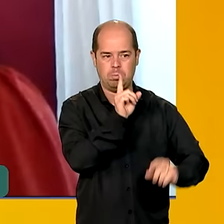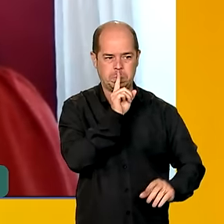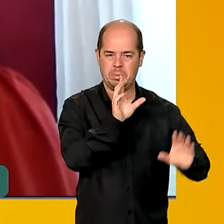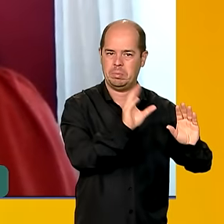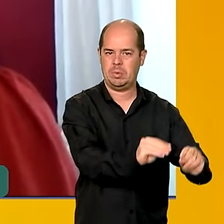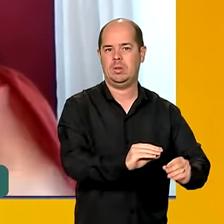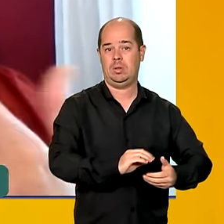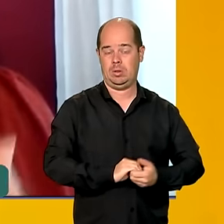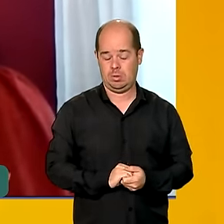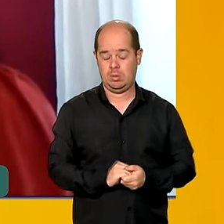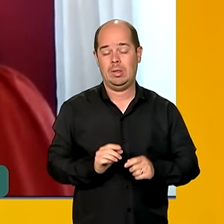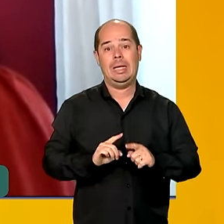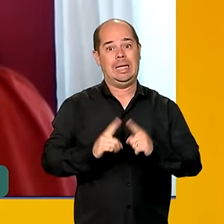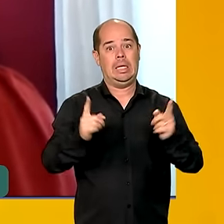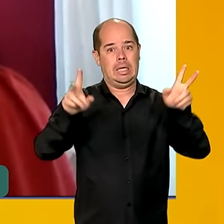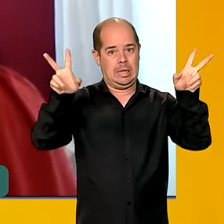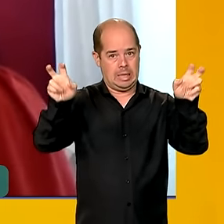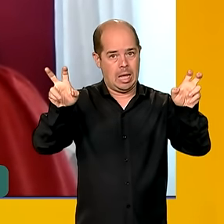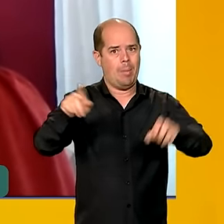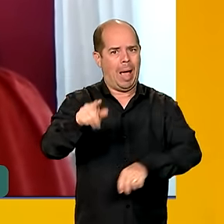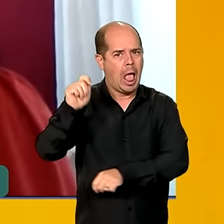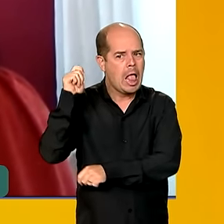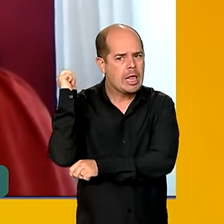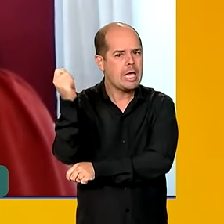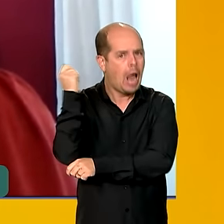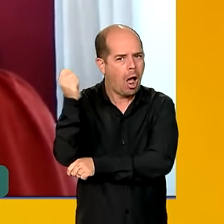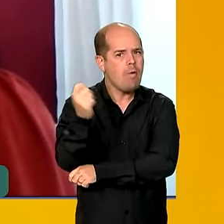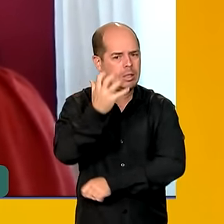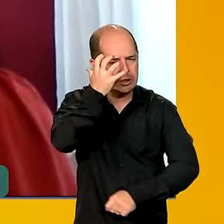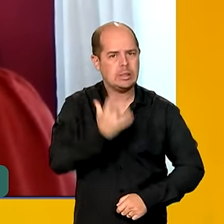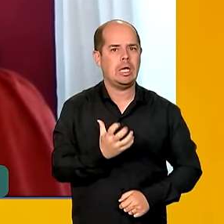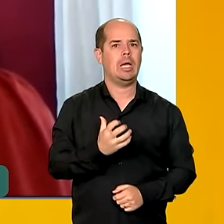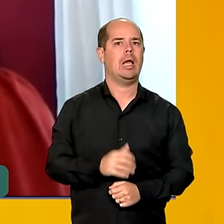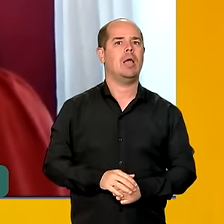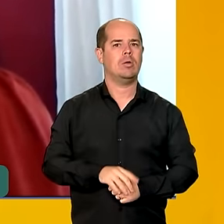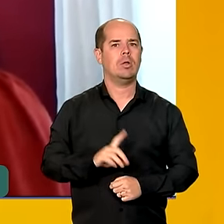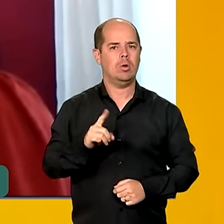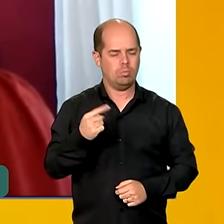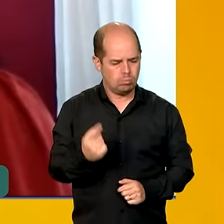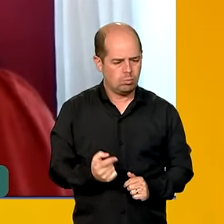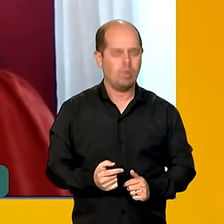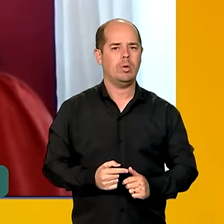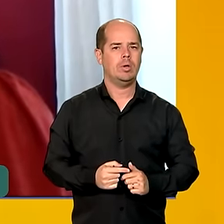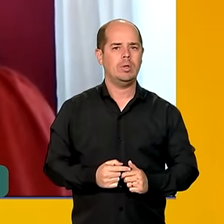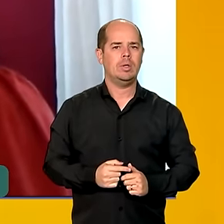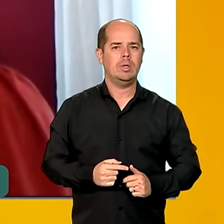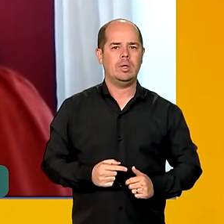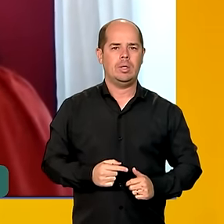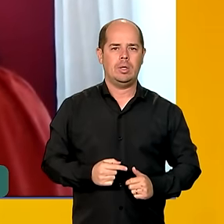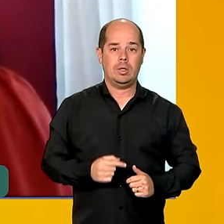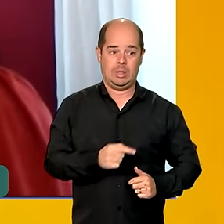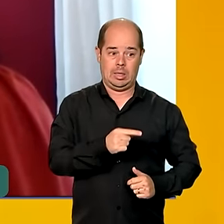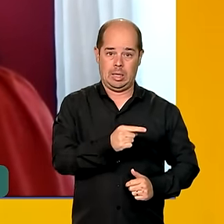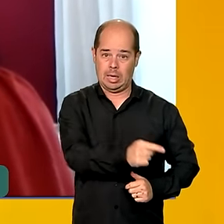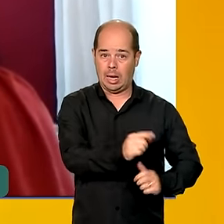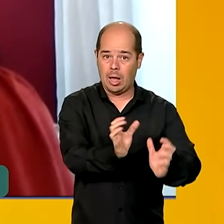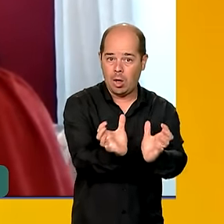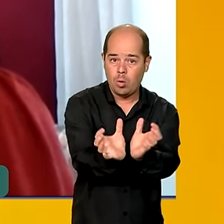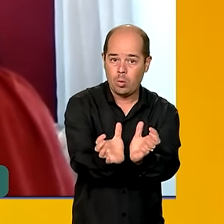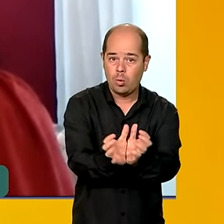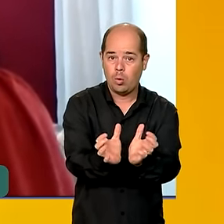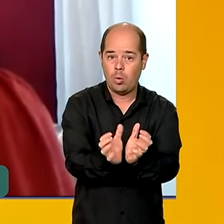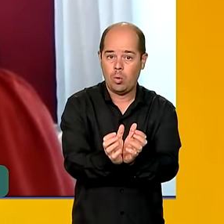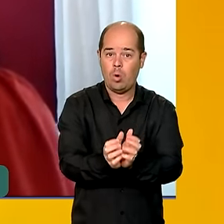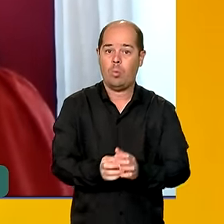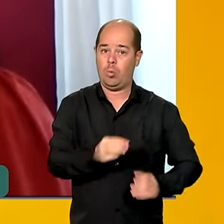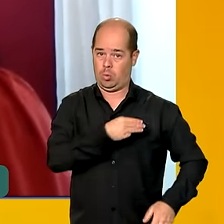gravidade dele e diante da sua importância, ele está sendo tratado e vem sendo tratado diretamente pelo gabinete do ministro,